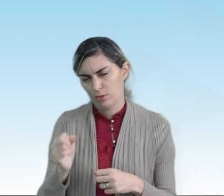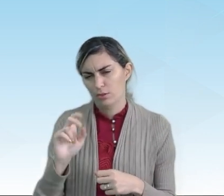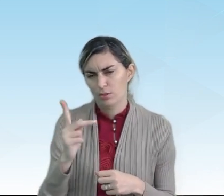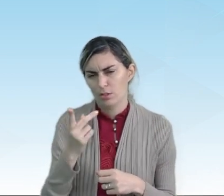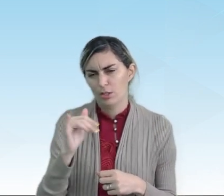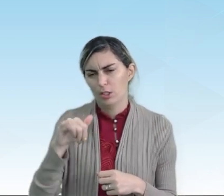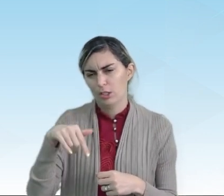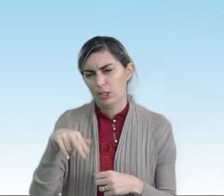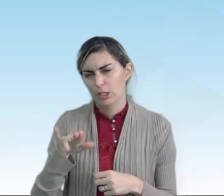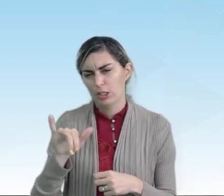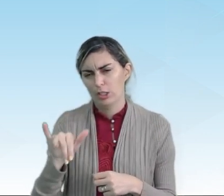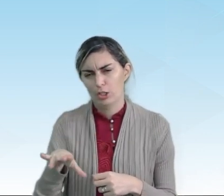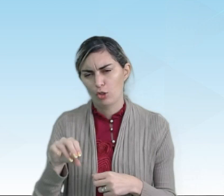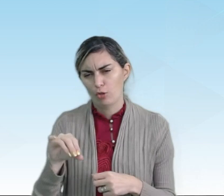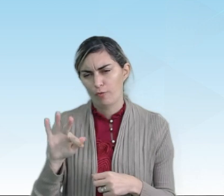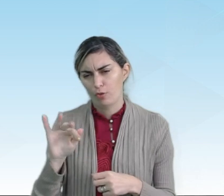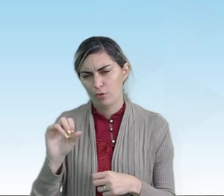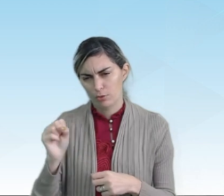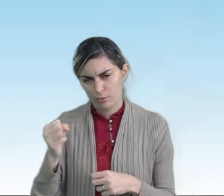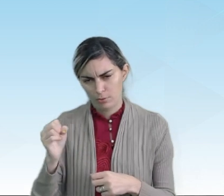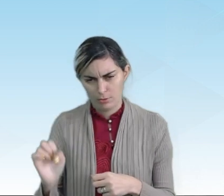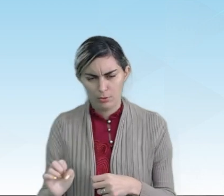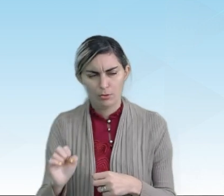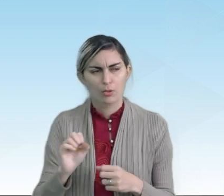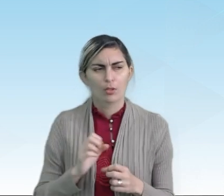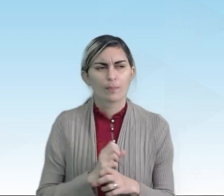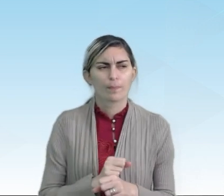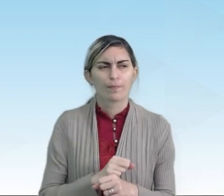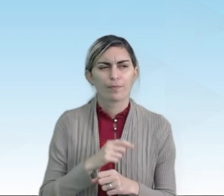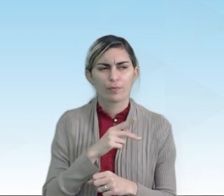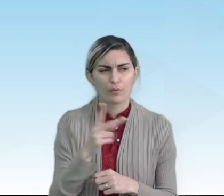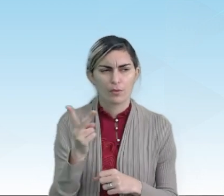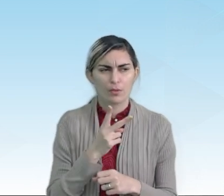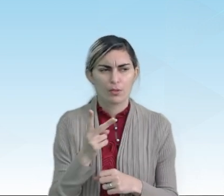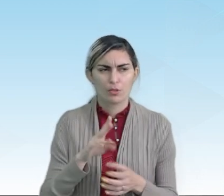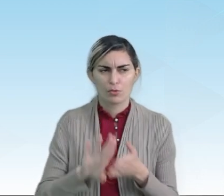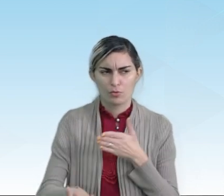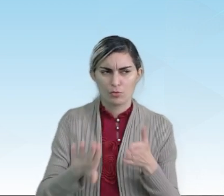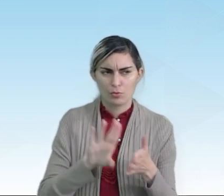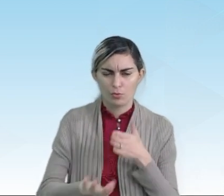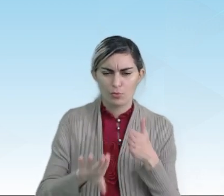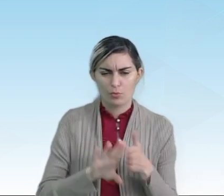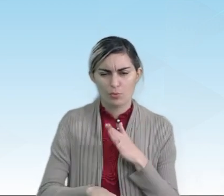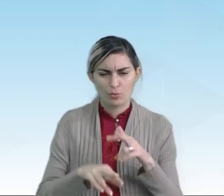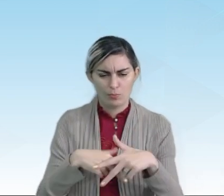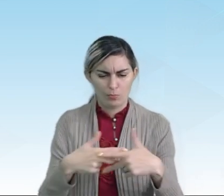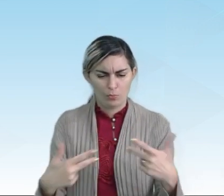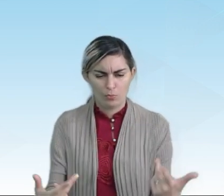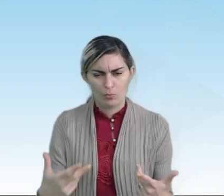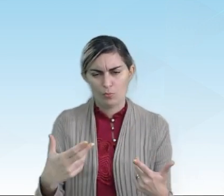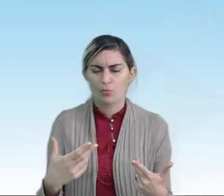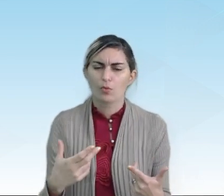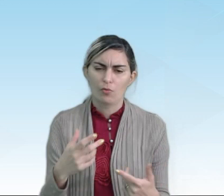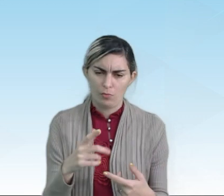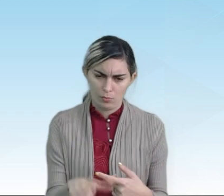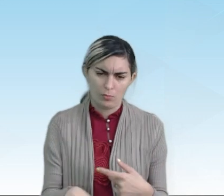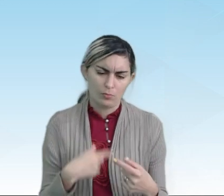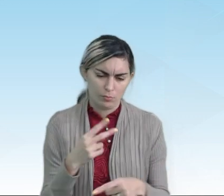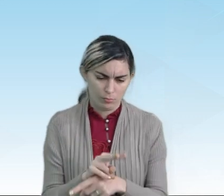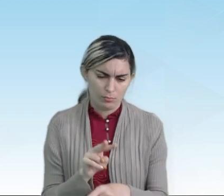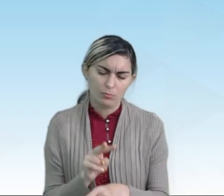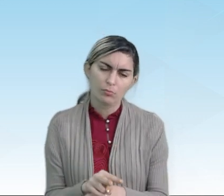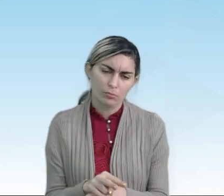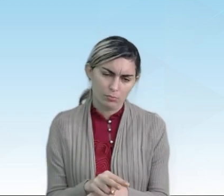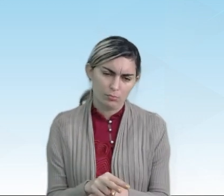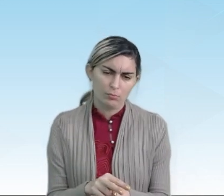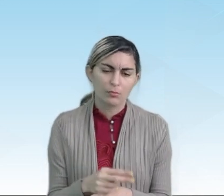Quando se fala dos somatofósseis, eles são restos orgânicos dos fósseis conservados.